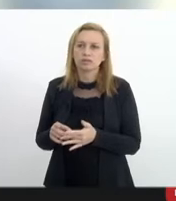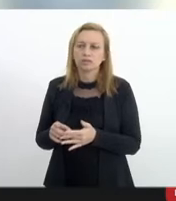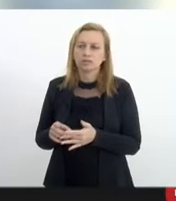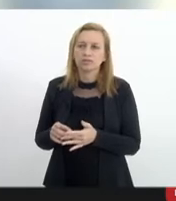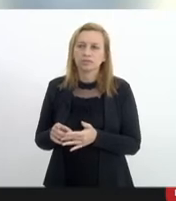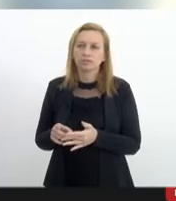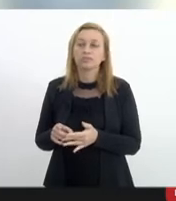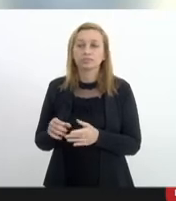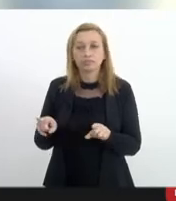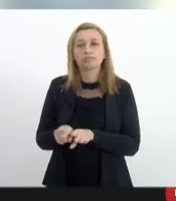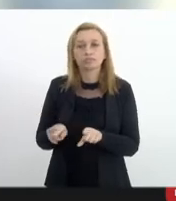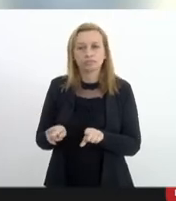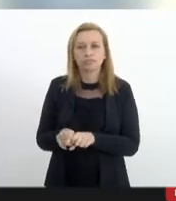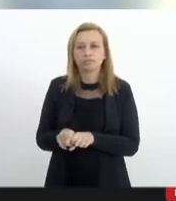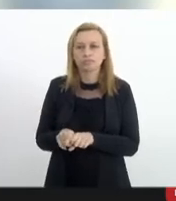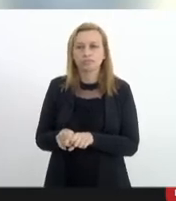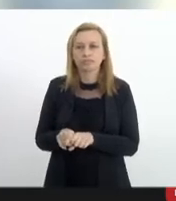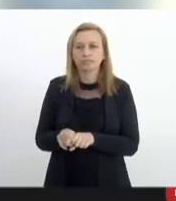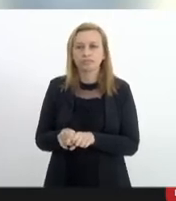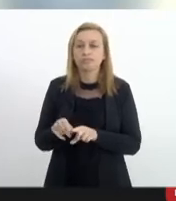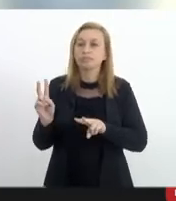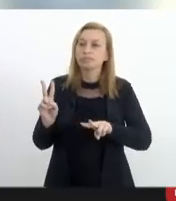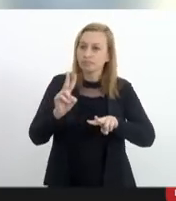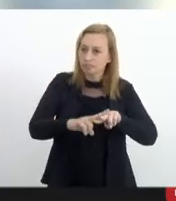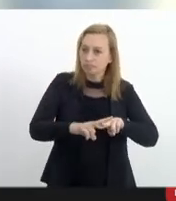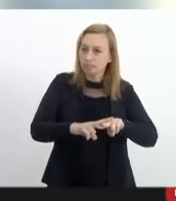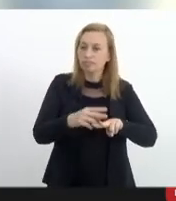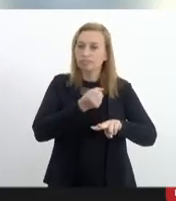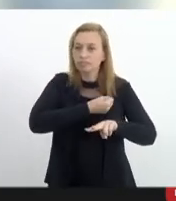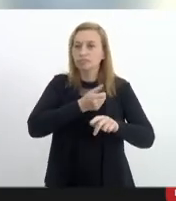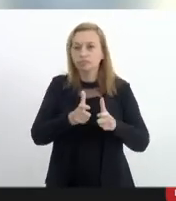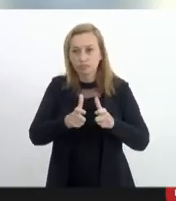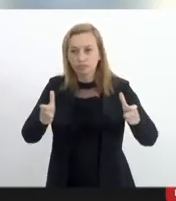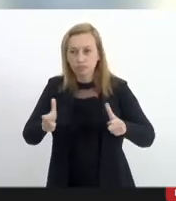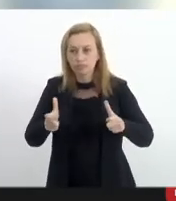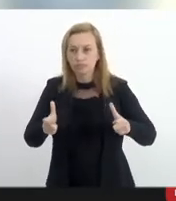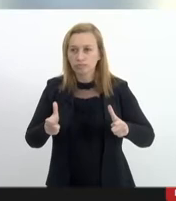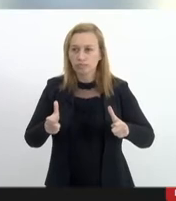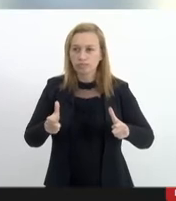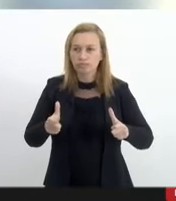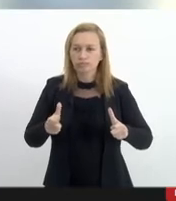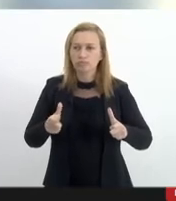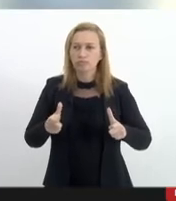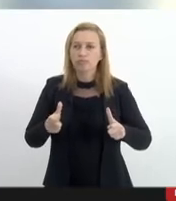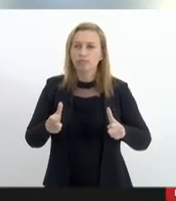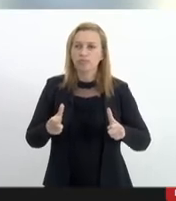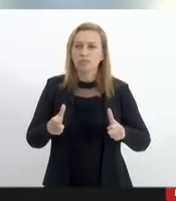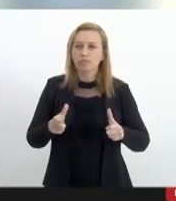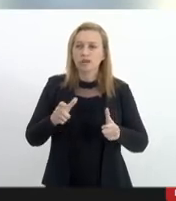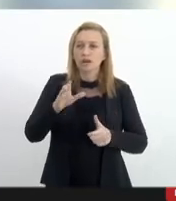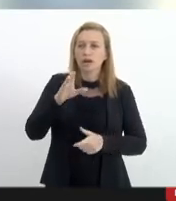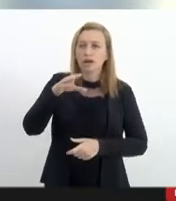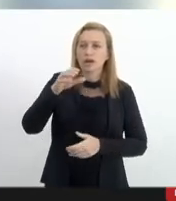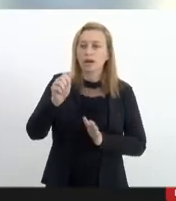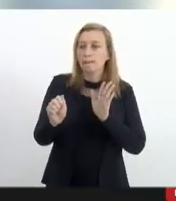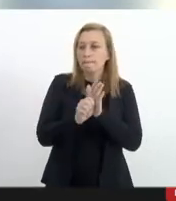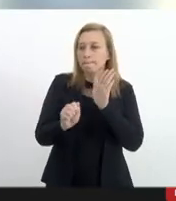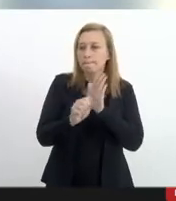tivemos também uma uma apreensão de grande volume ali uma tonelada de maconha apreendida